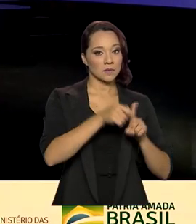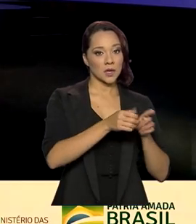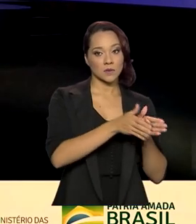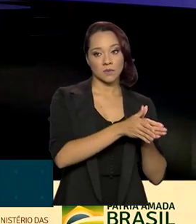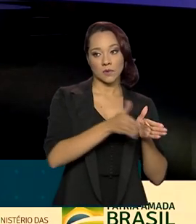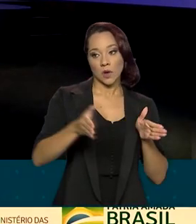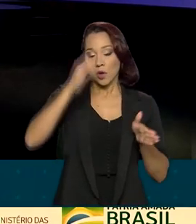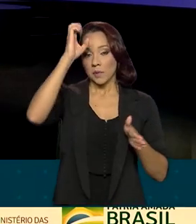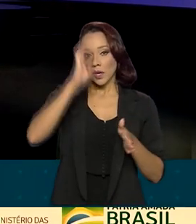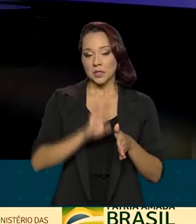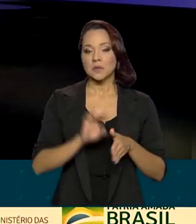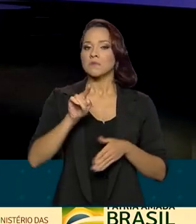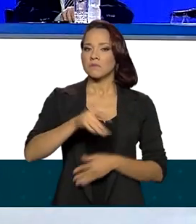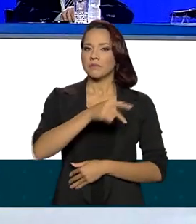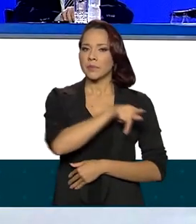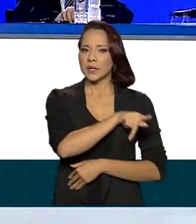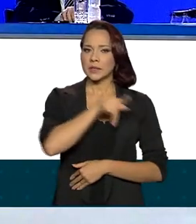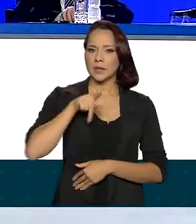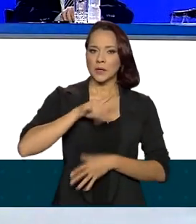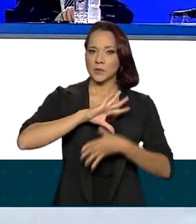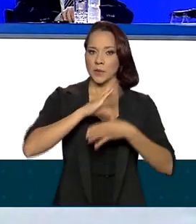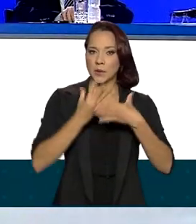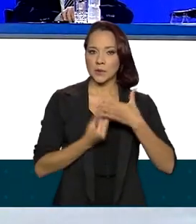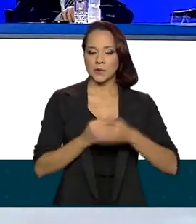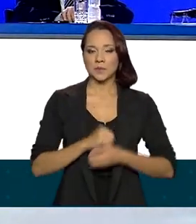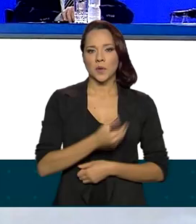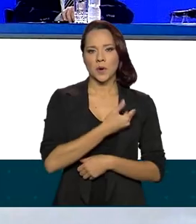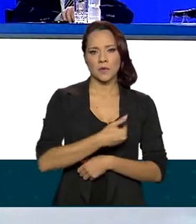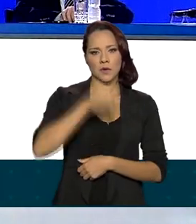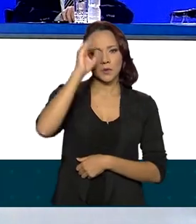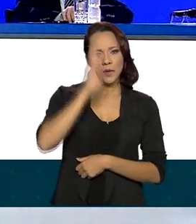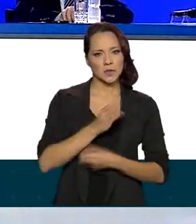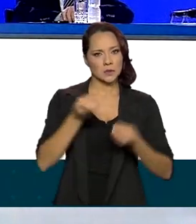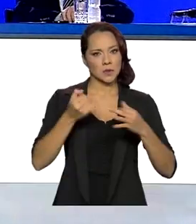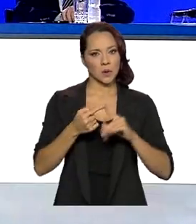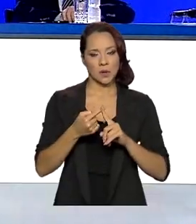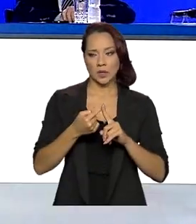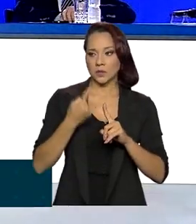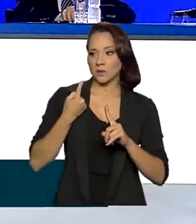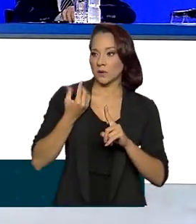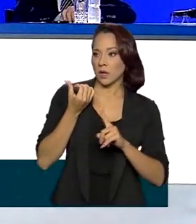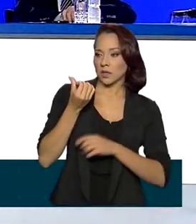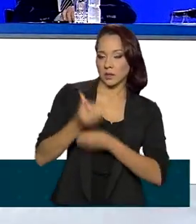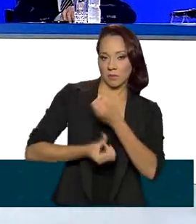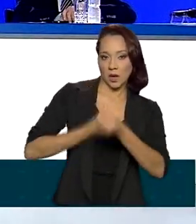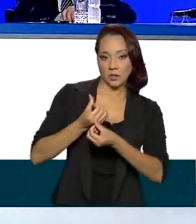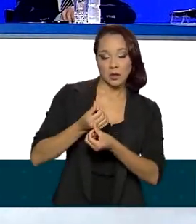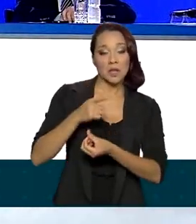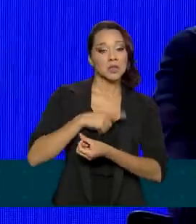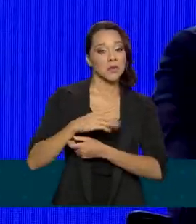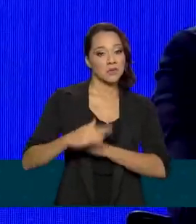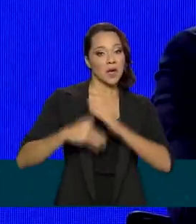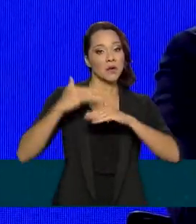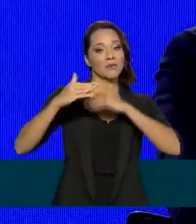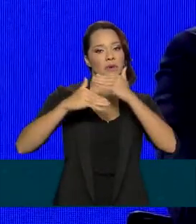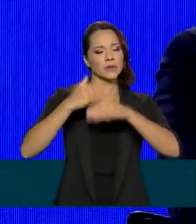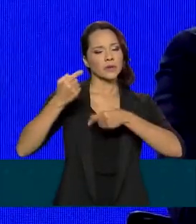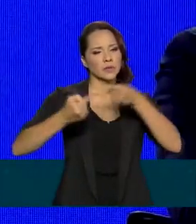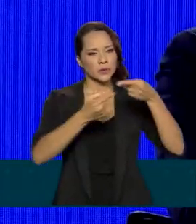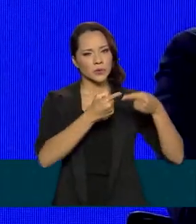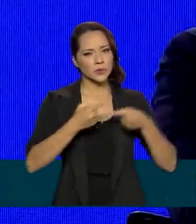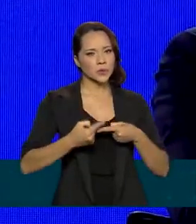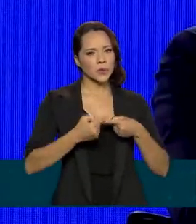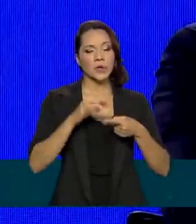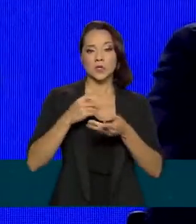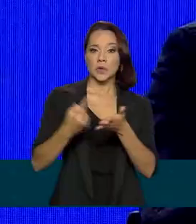o Brasil presidiu o Mercosul. Segundo o governo brasileiro, nesse último semestre, houve avanços nas discussões